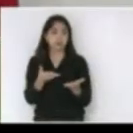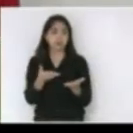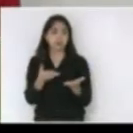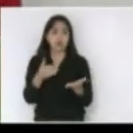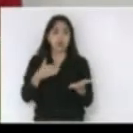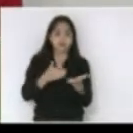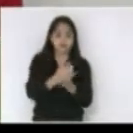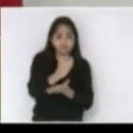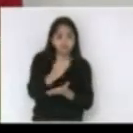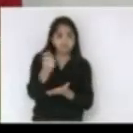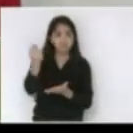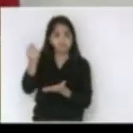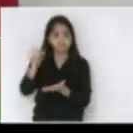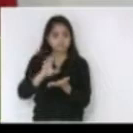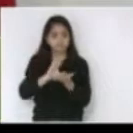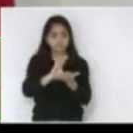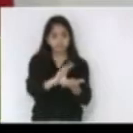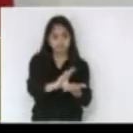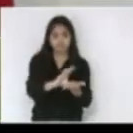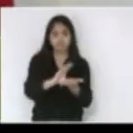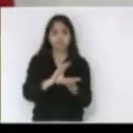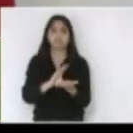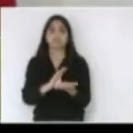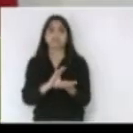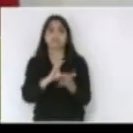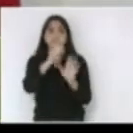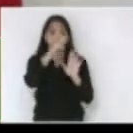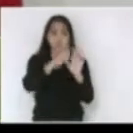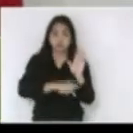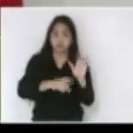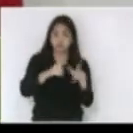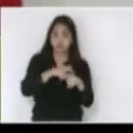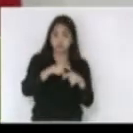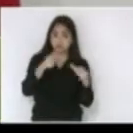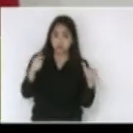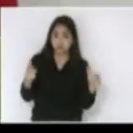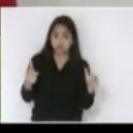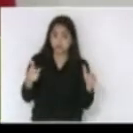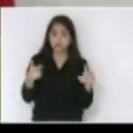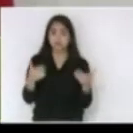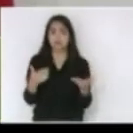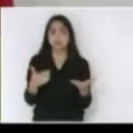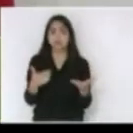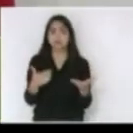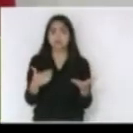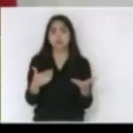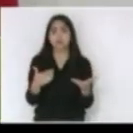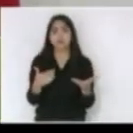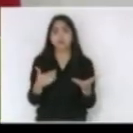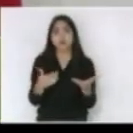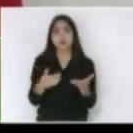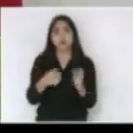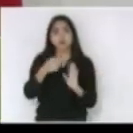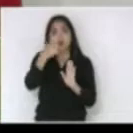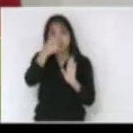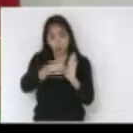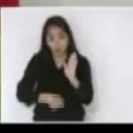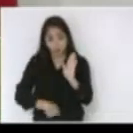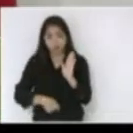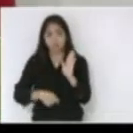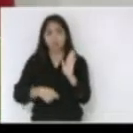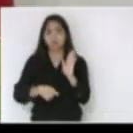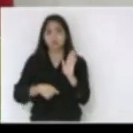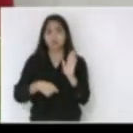aprovamos um financiamento para investimentos para um plano de expansão e que concurso público venha